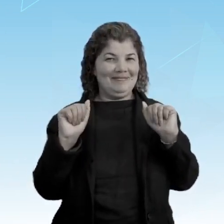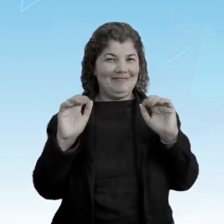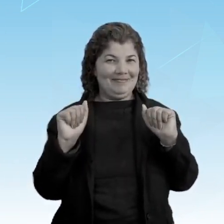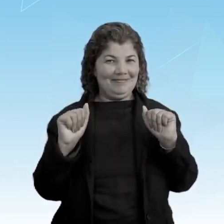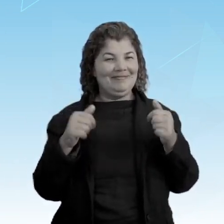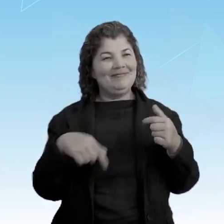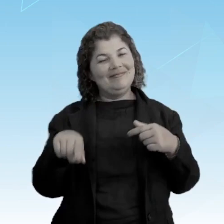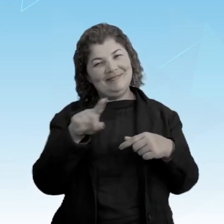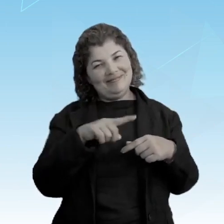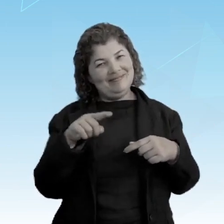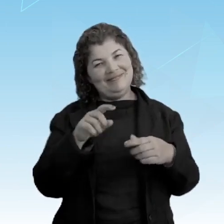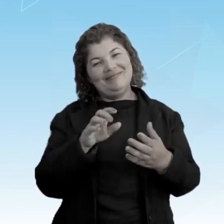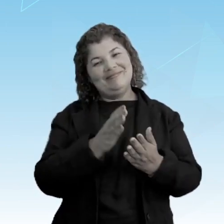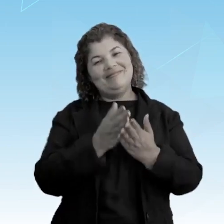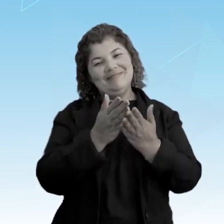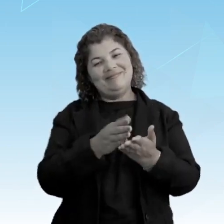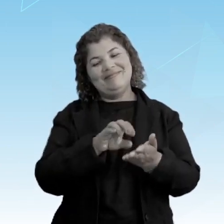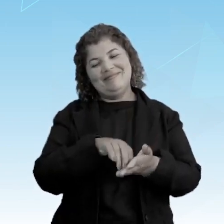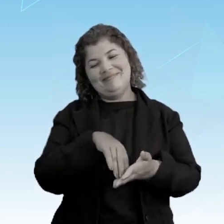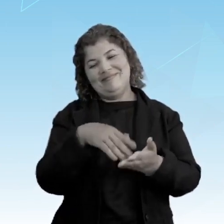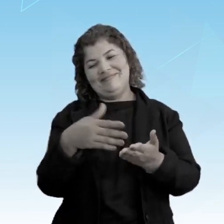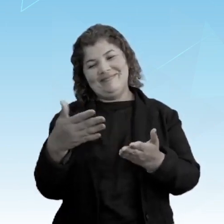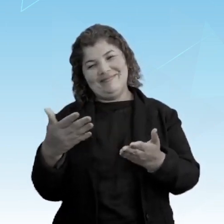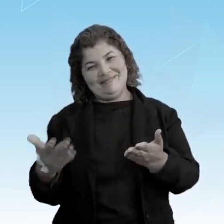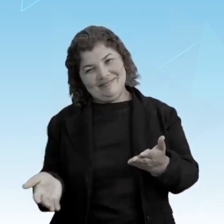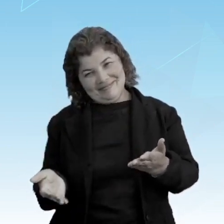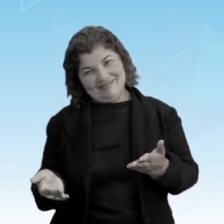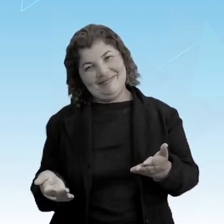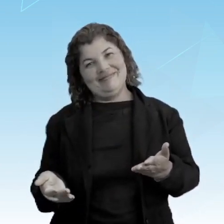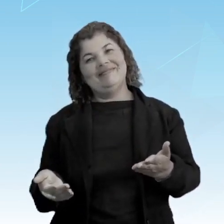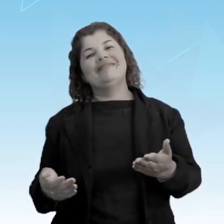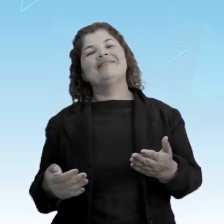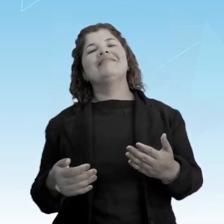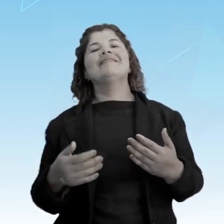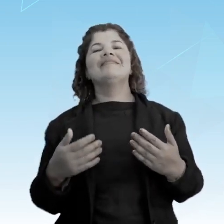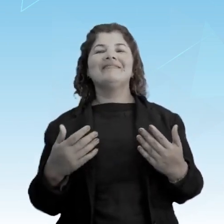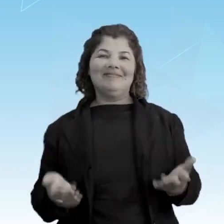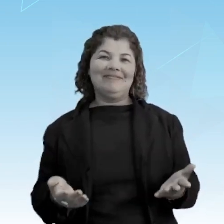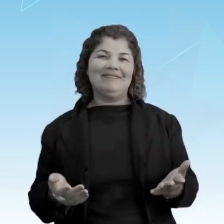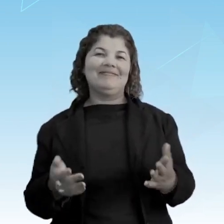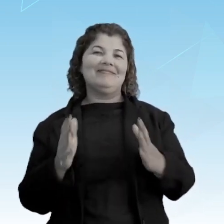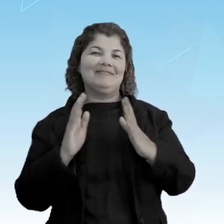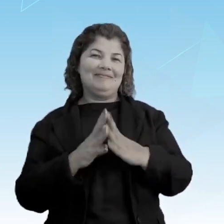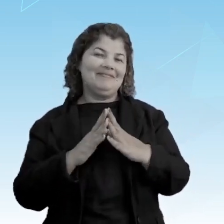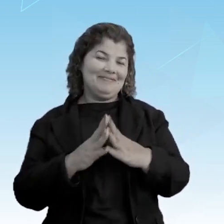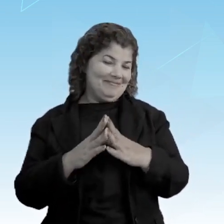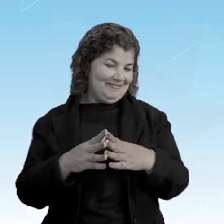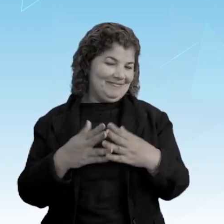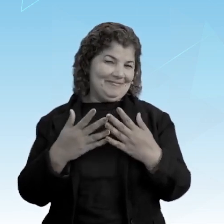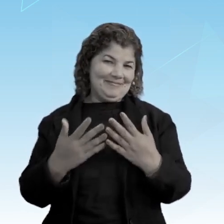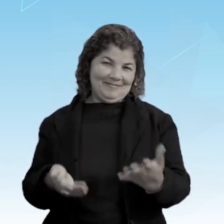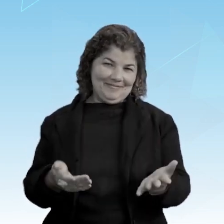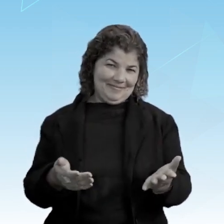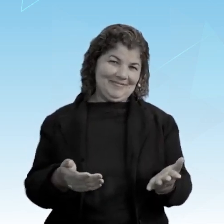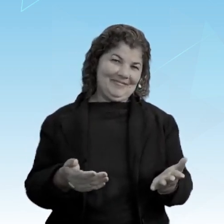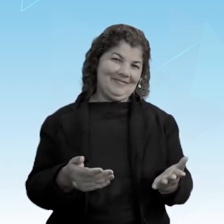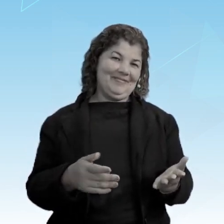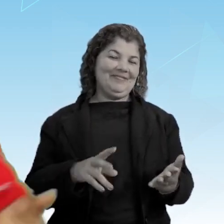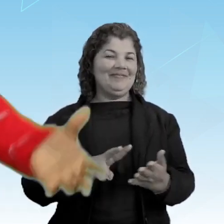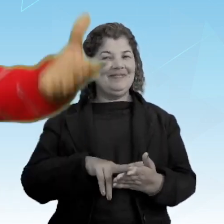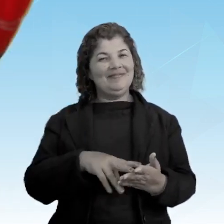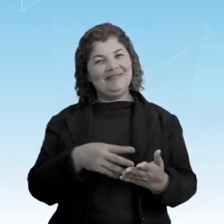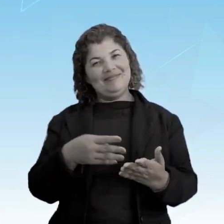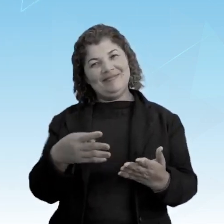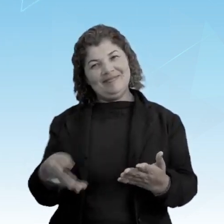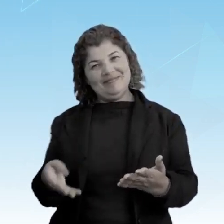peço para que vocês saiam da nossa nave da história. Por gentileza, desembaro que da nossa nave. E